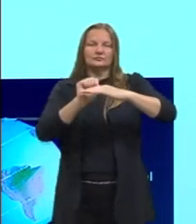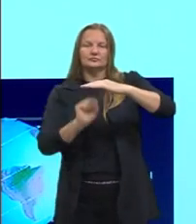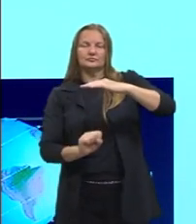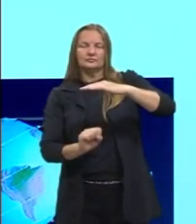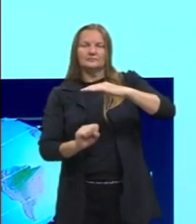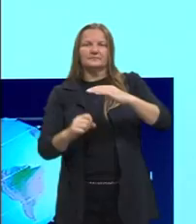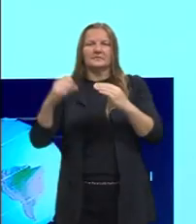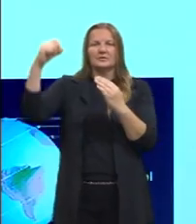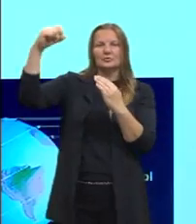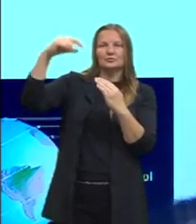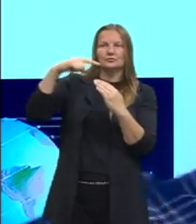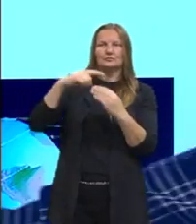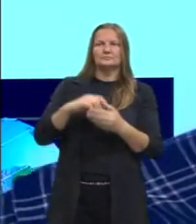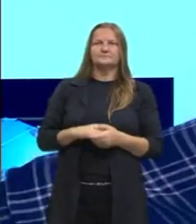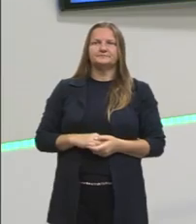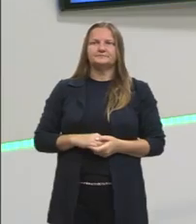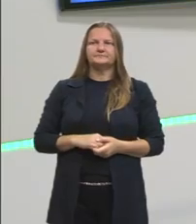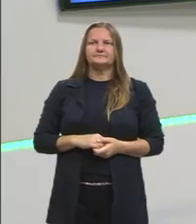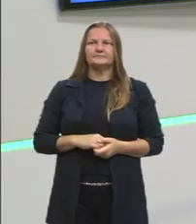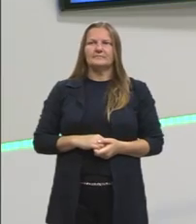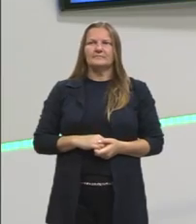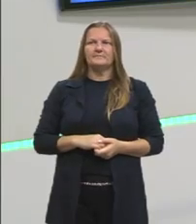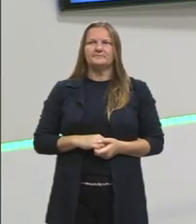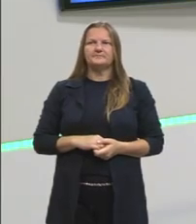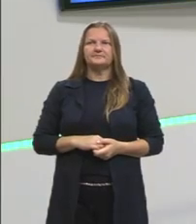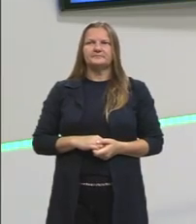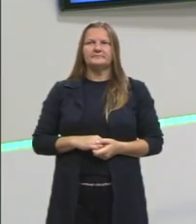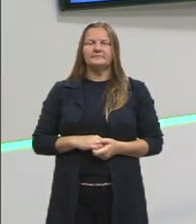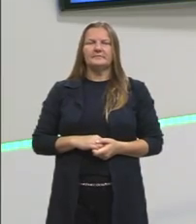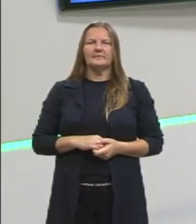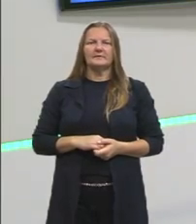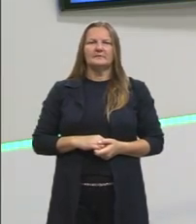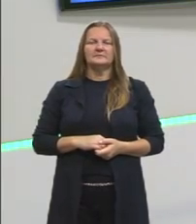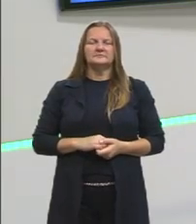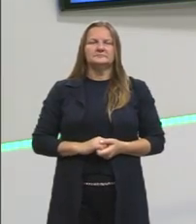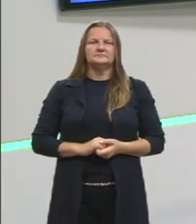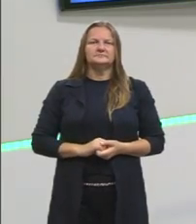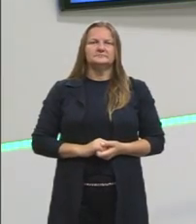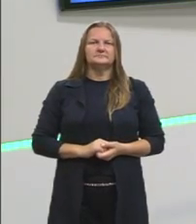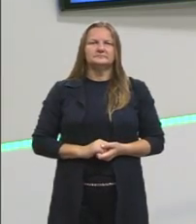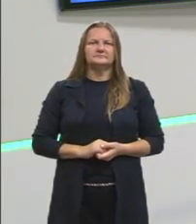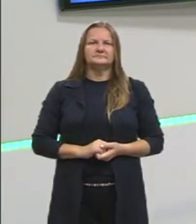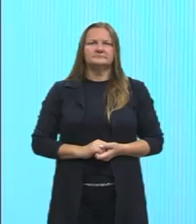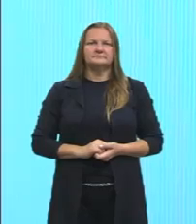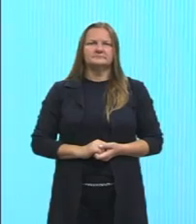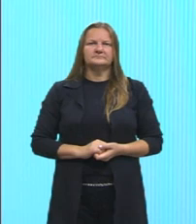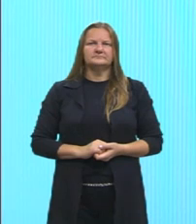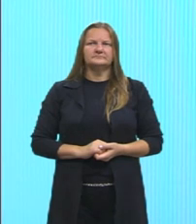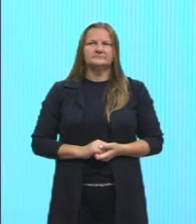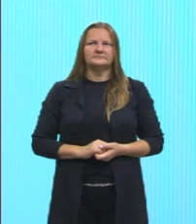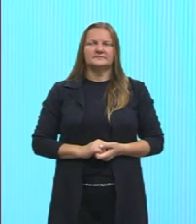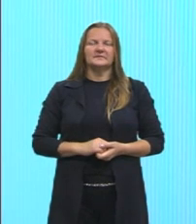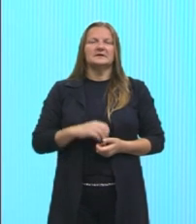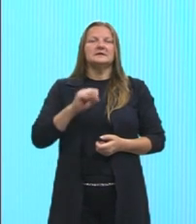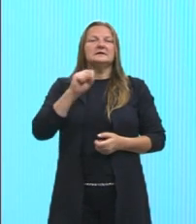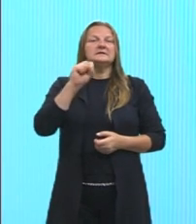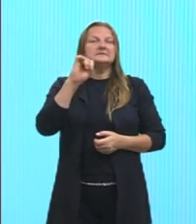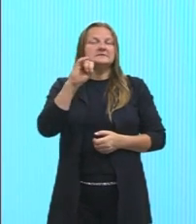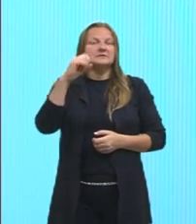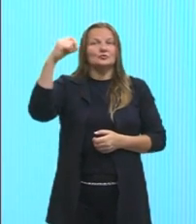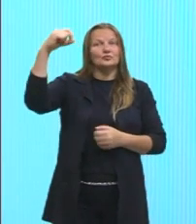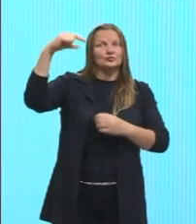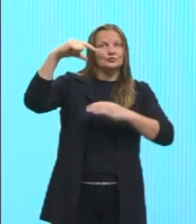estiver, ó, bem em cima do nosso... do nosso... do trópico, certo?